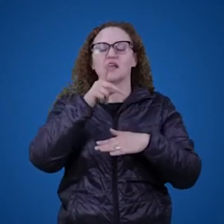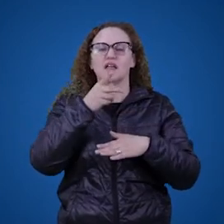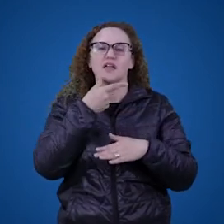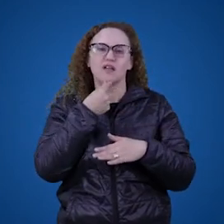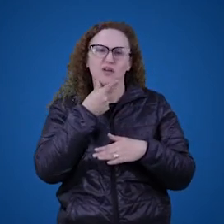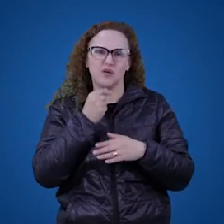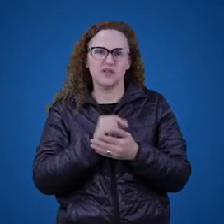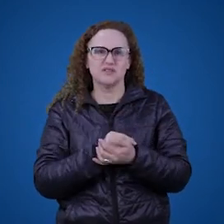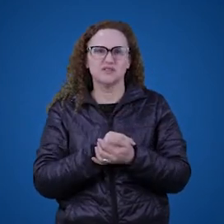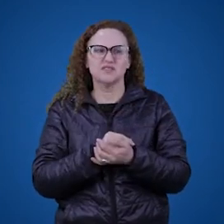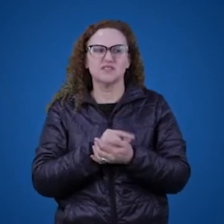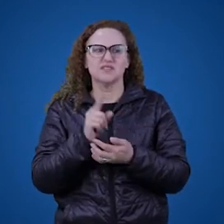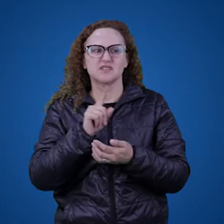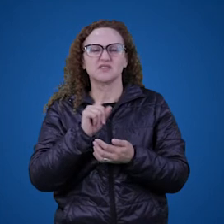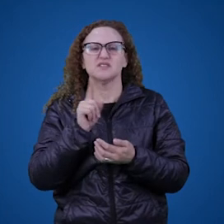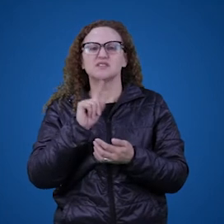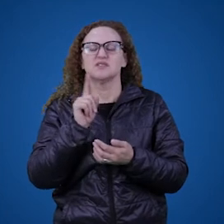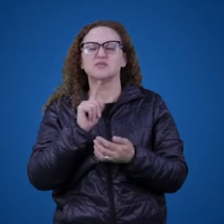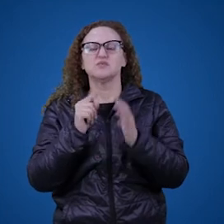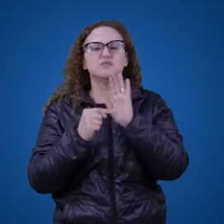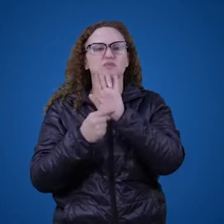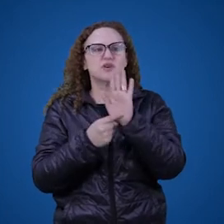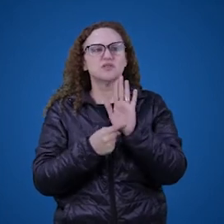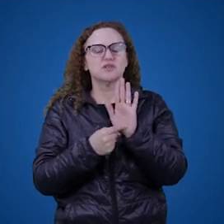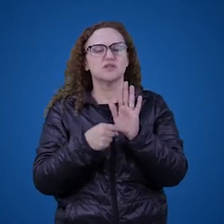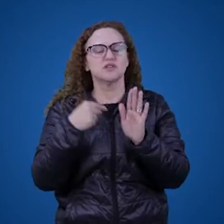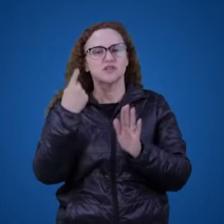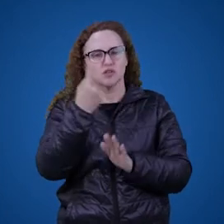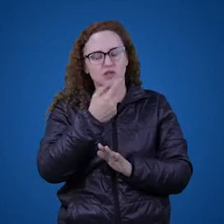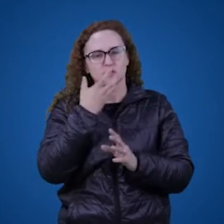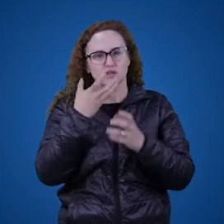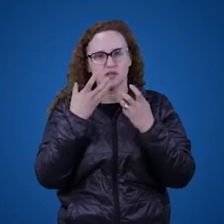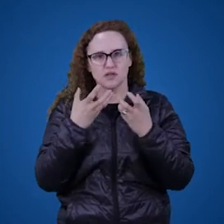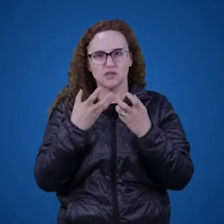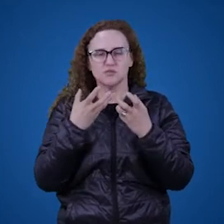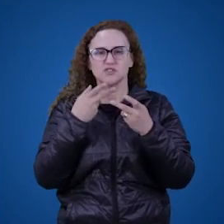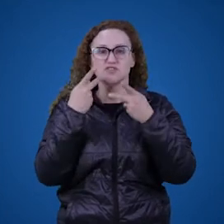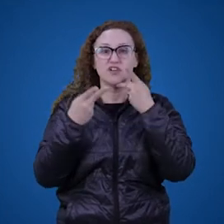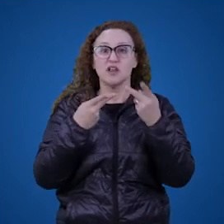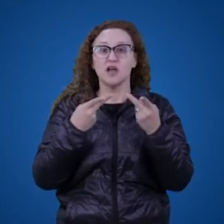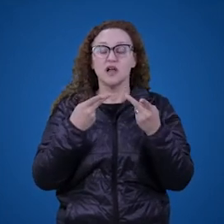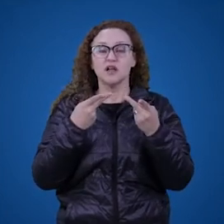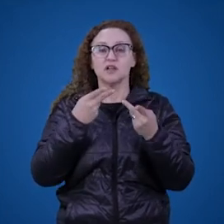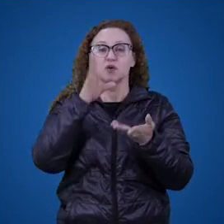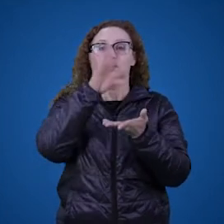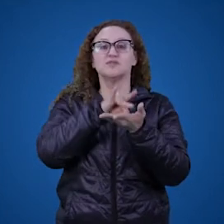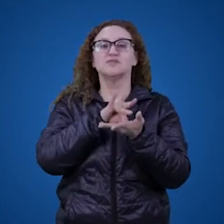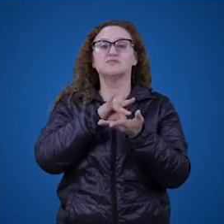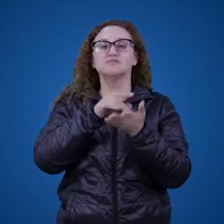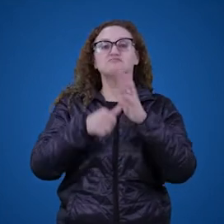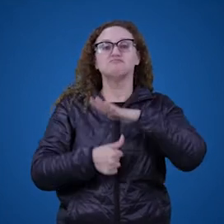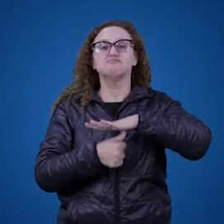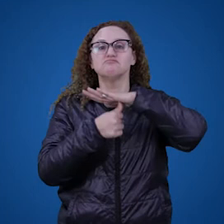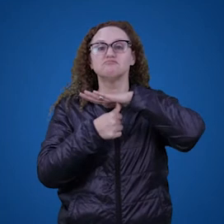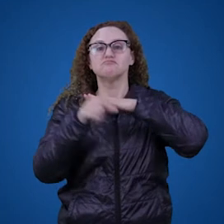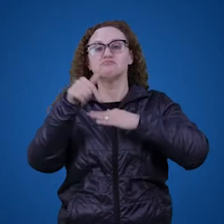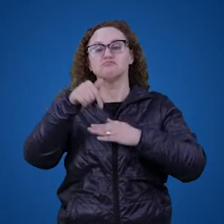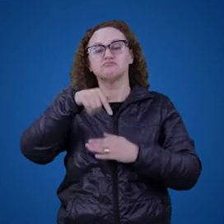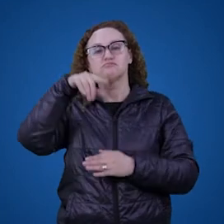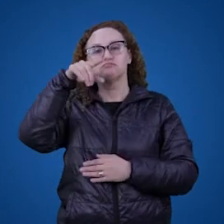é homem. Não parece que é isso que nós estamos querendo dizer quando a gente fala que o atual reitor da Unicentro é homem.